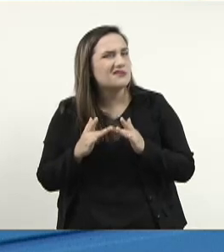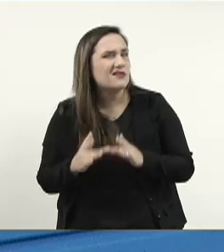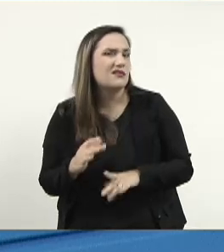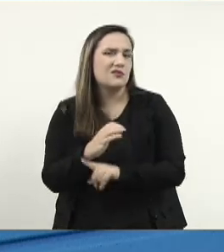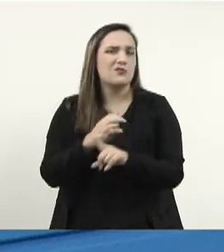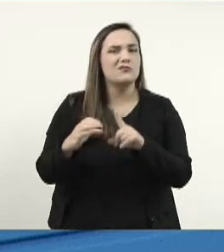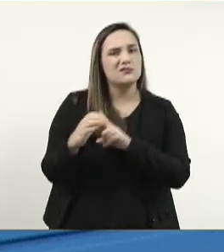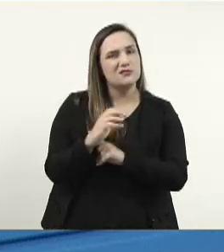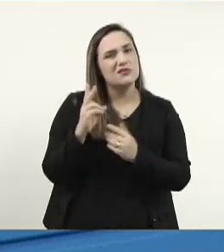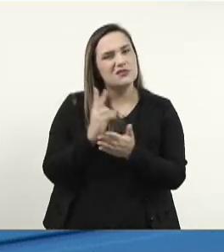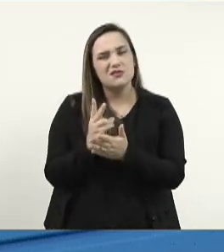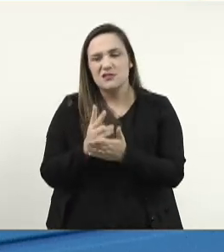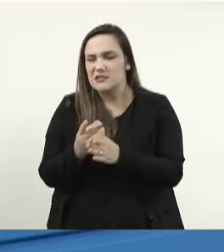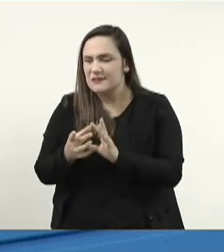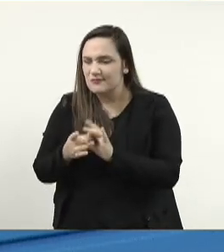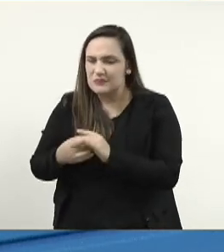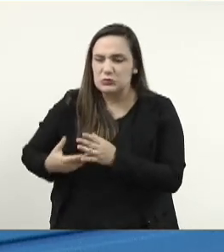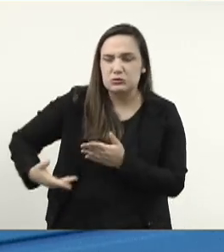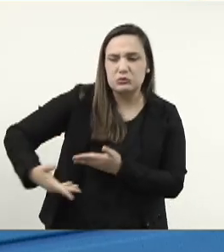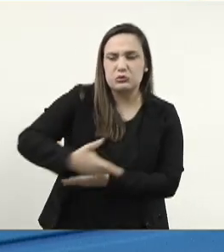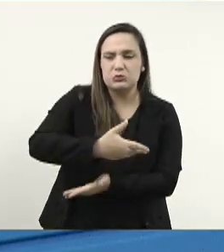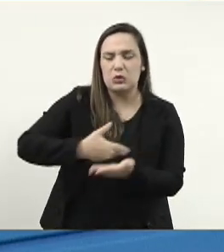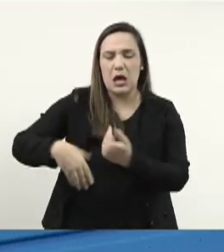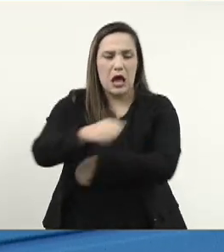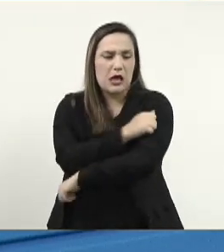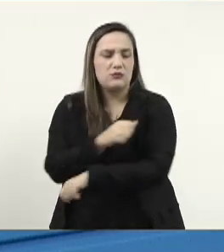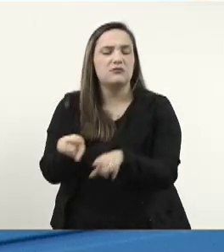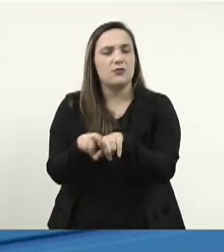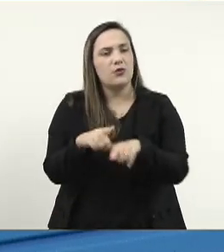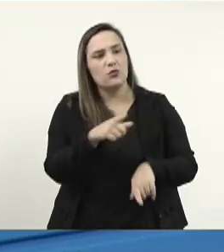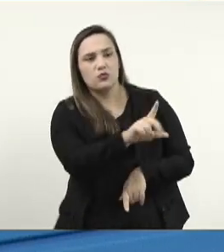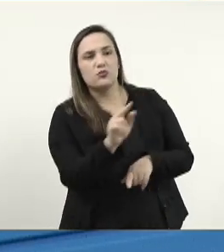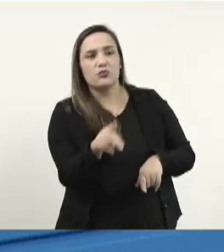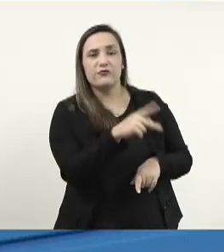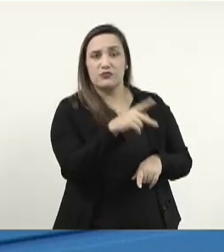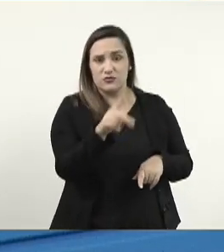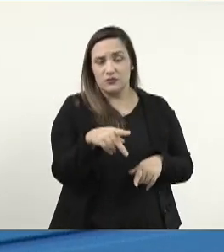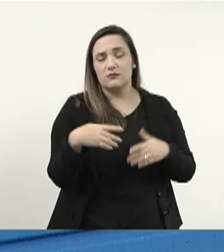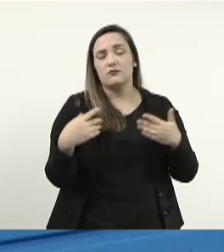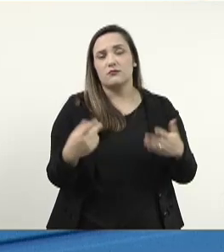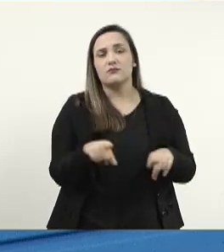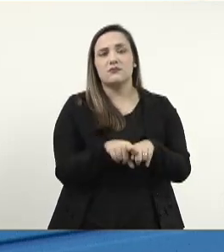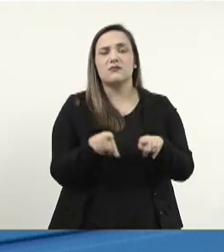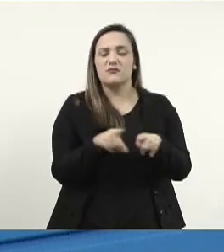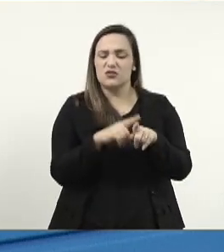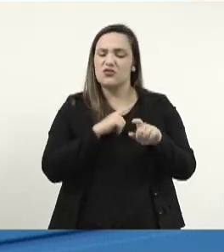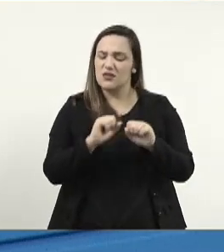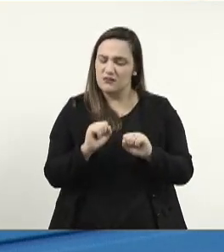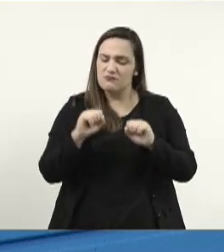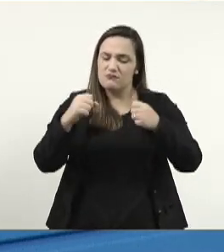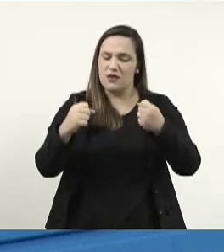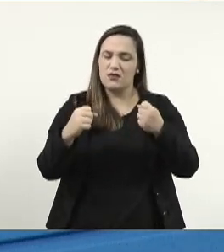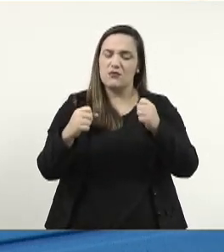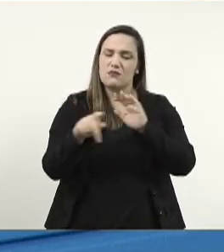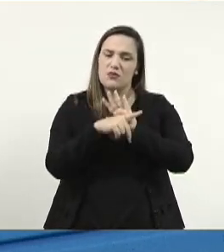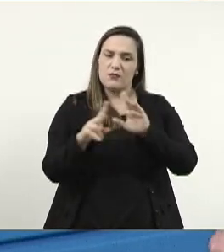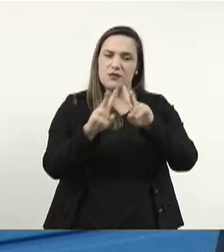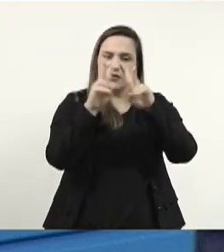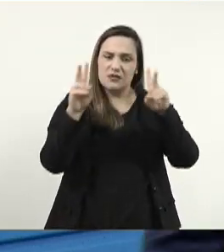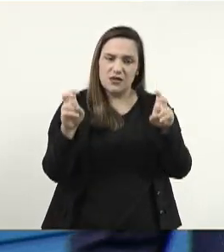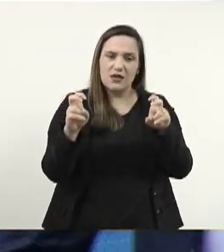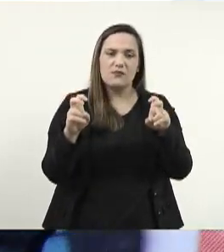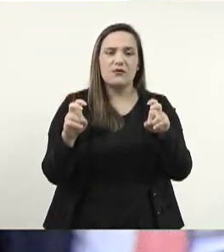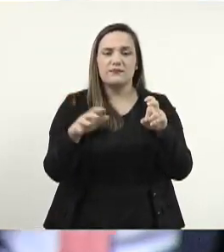estabelecendo laços estreitos com alunos e outros professores, além de ser dedicada a outras questões de